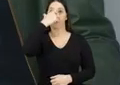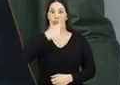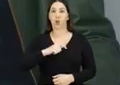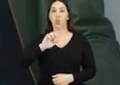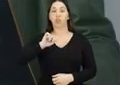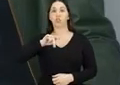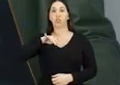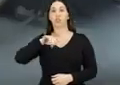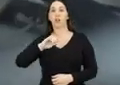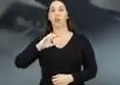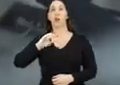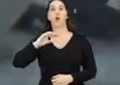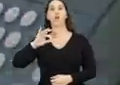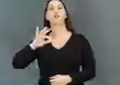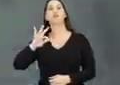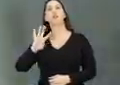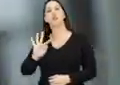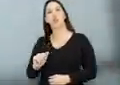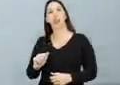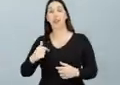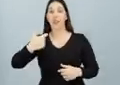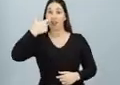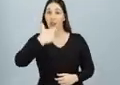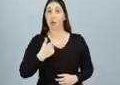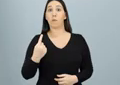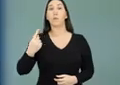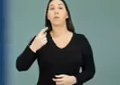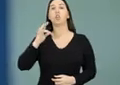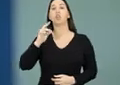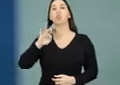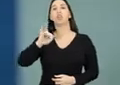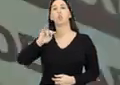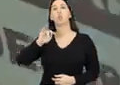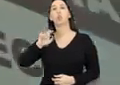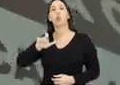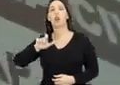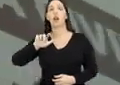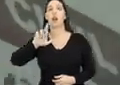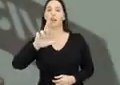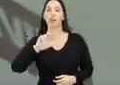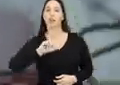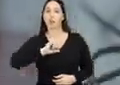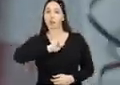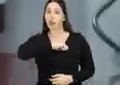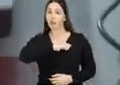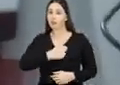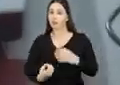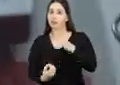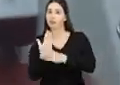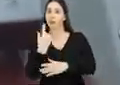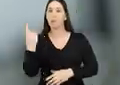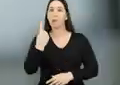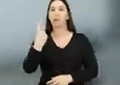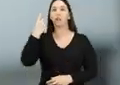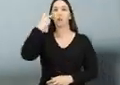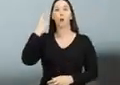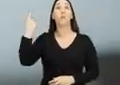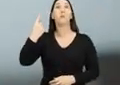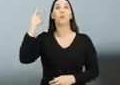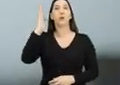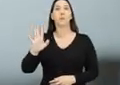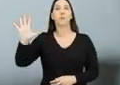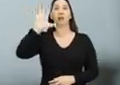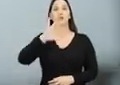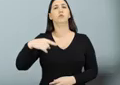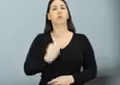titular da primeira Delegacia de Defesa da Mulher. É a primeira Delegacia em São Paulo e no Brasil. A gente pede prisão preventiva,